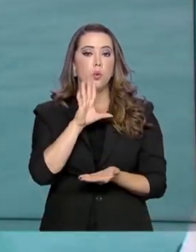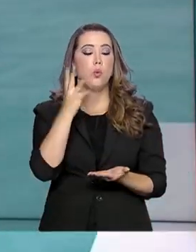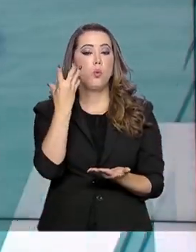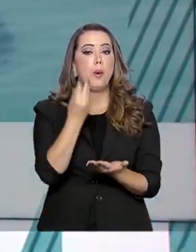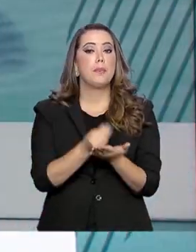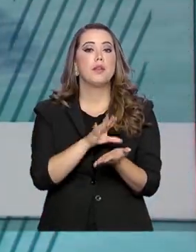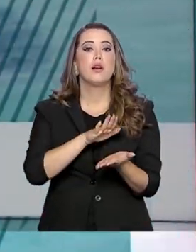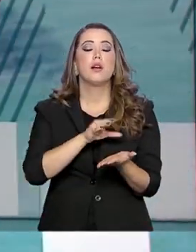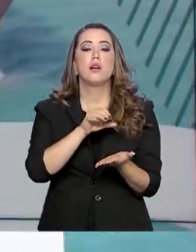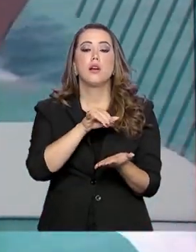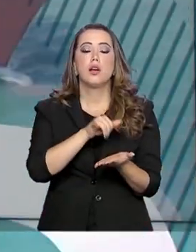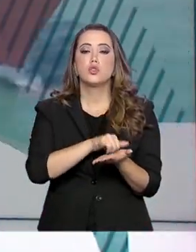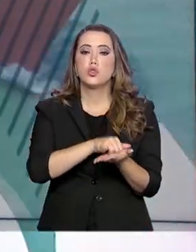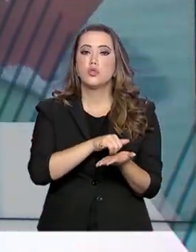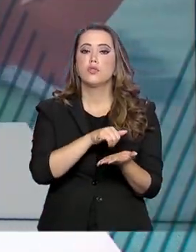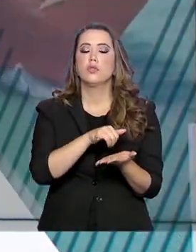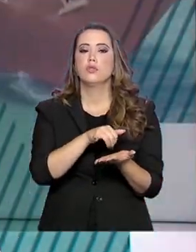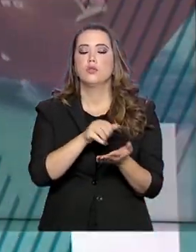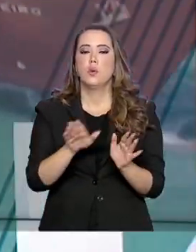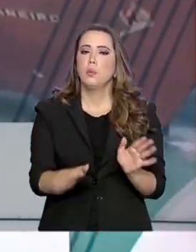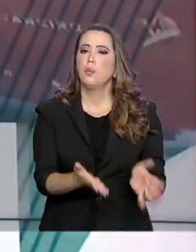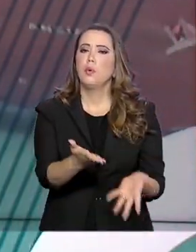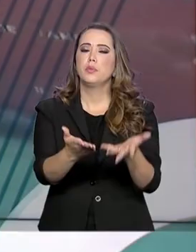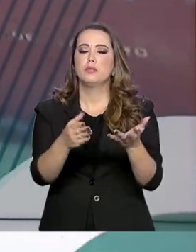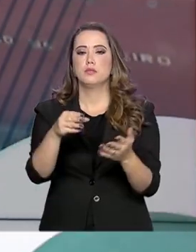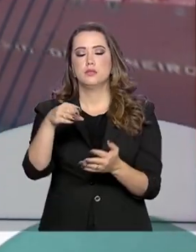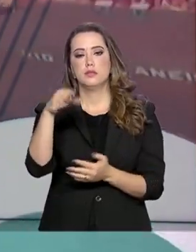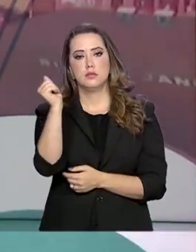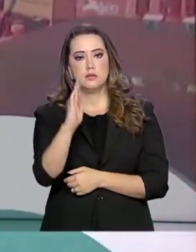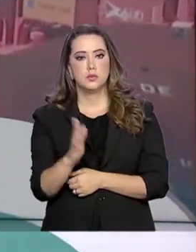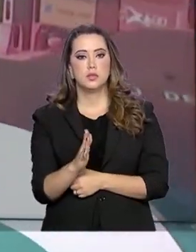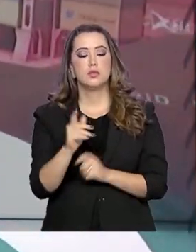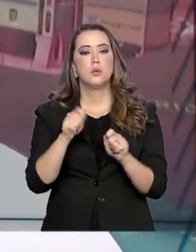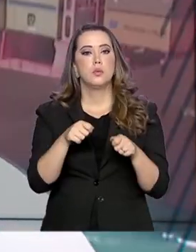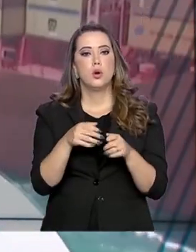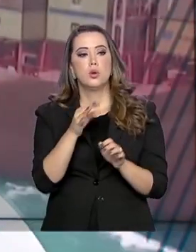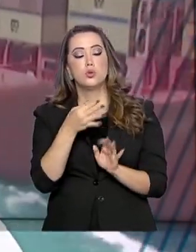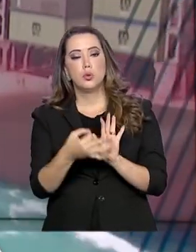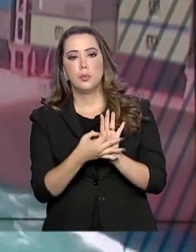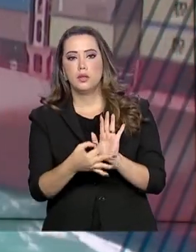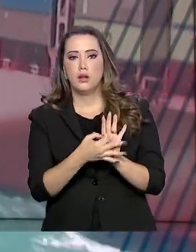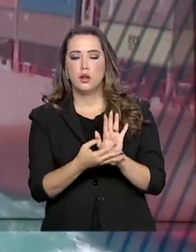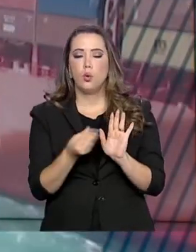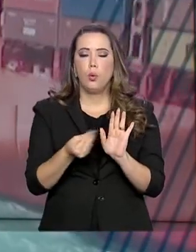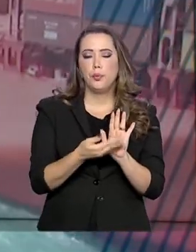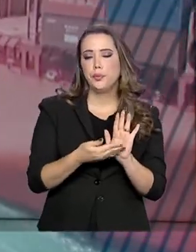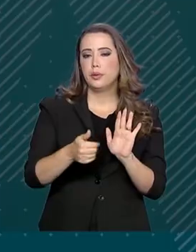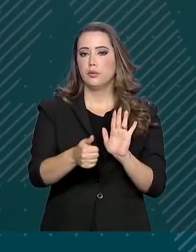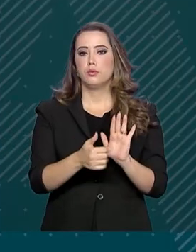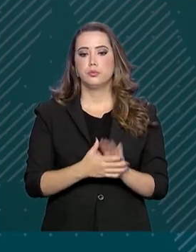Mobiliza Brasil. Por ele, qualquer cidadão pode sugerir melhorias para o ambiente de negócios.